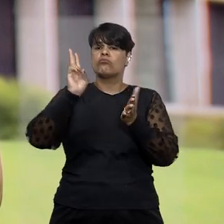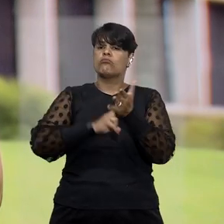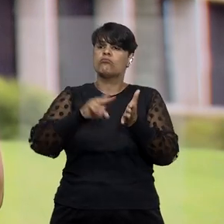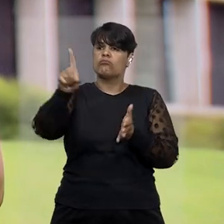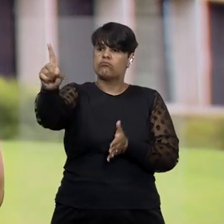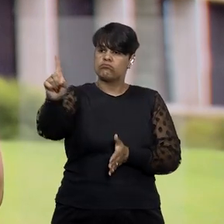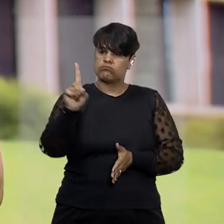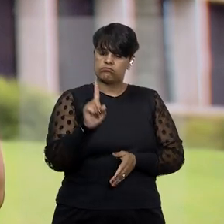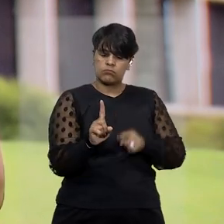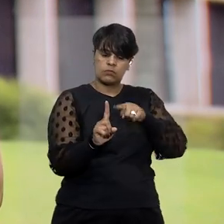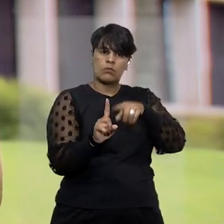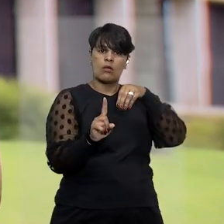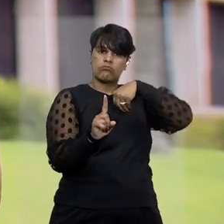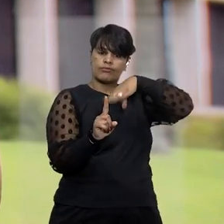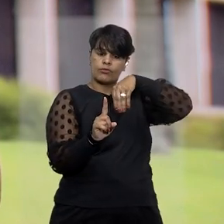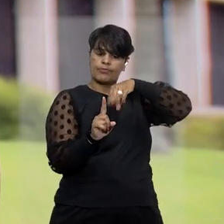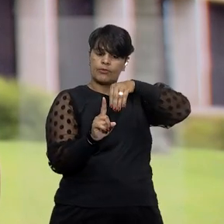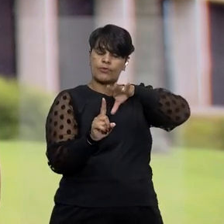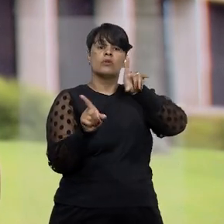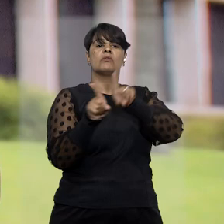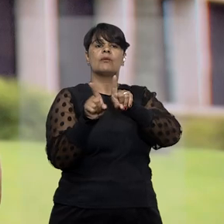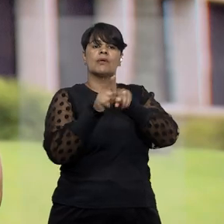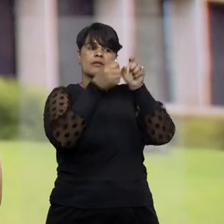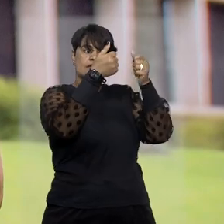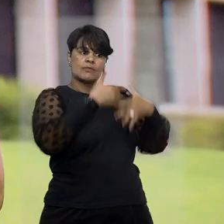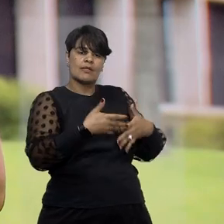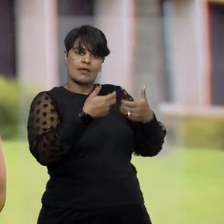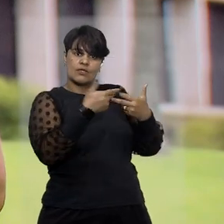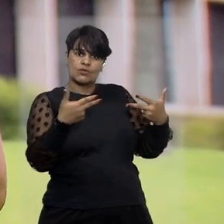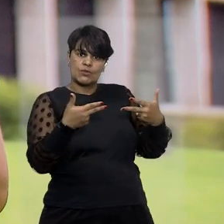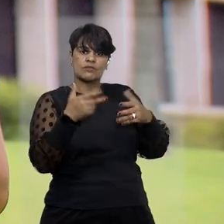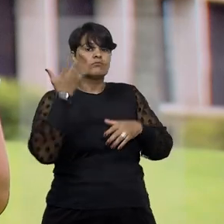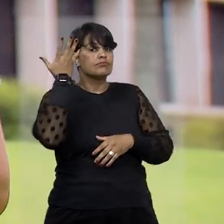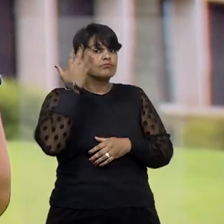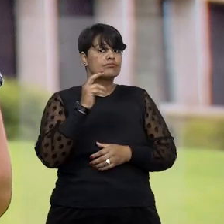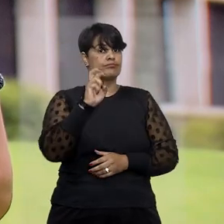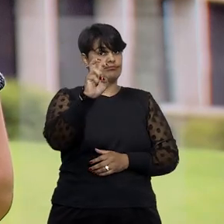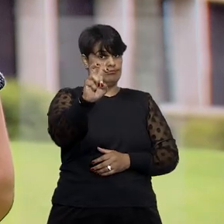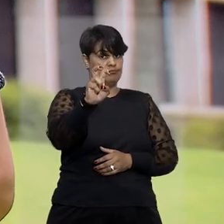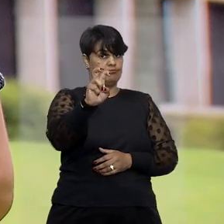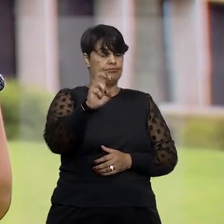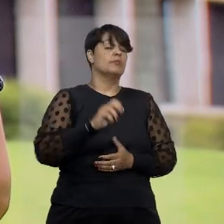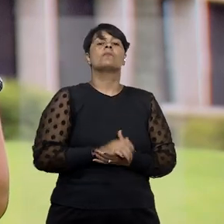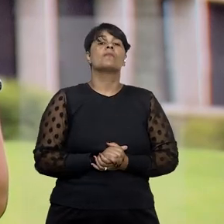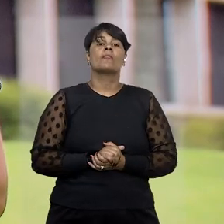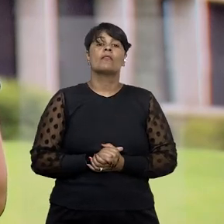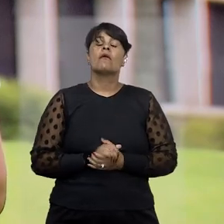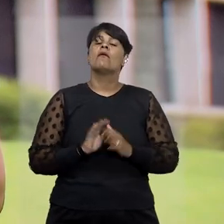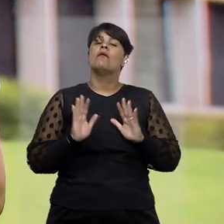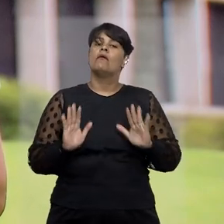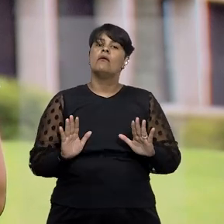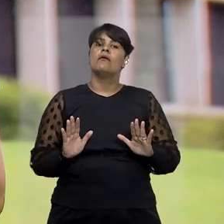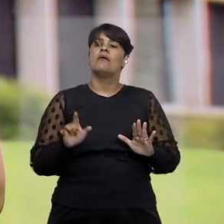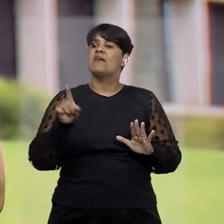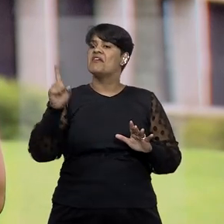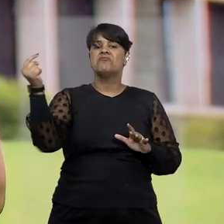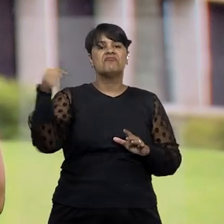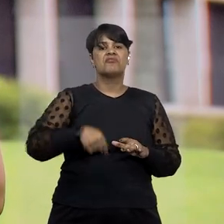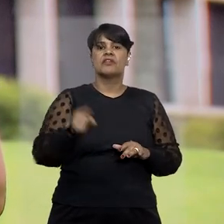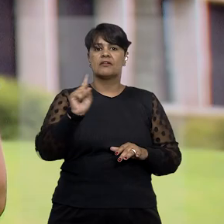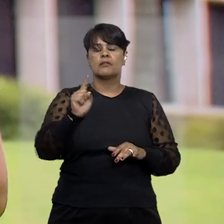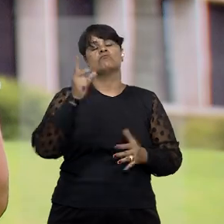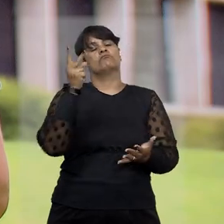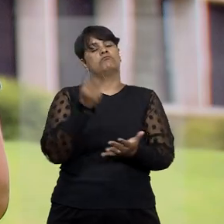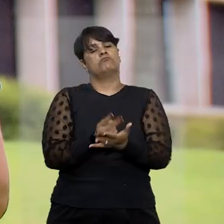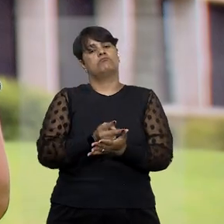da decisão e para apresentar contestação no prazo de cinco dias, sob a pena de revelia. E essa decisão foi mantida pelo Tribunal